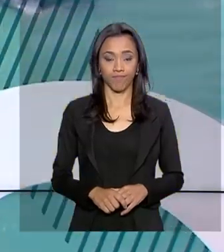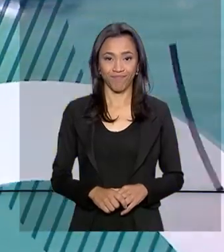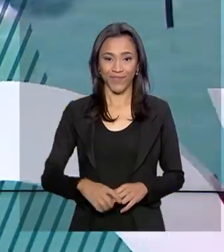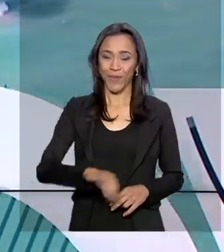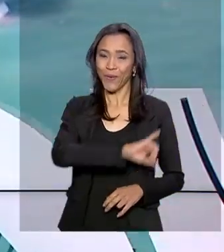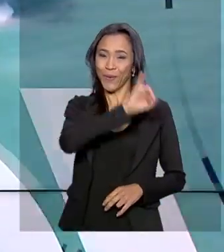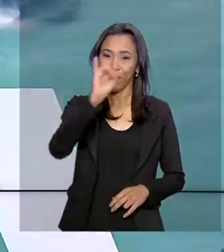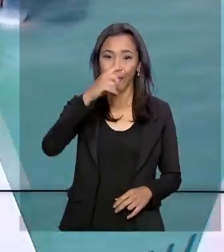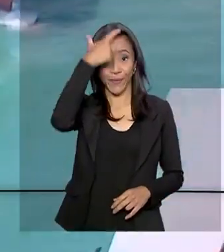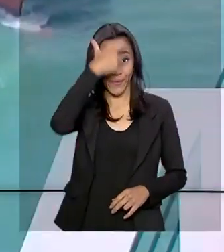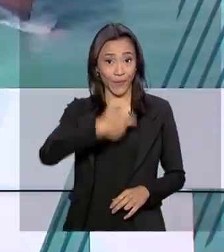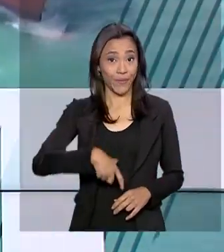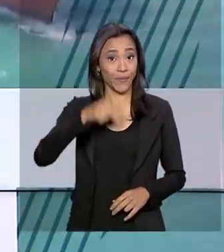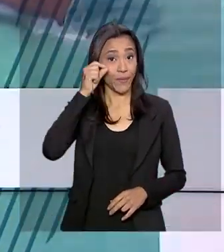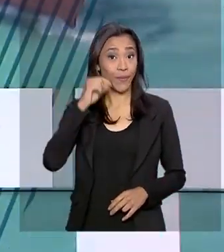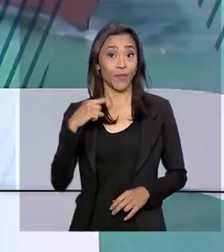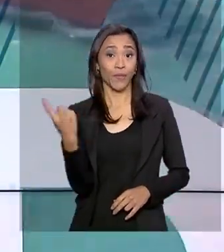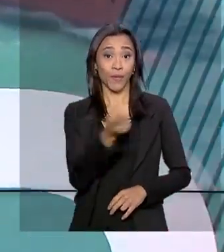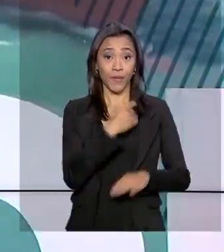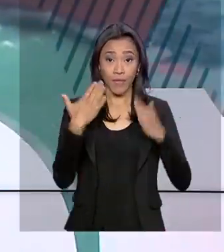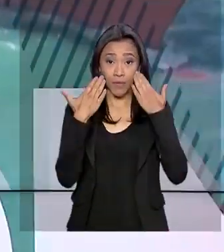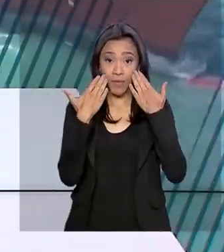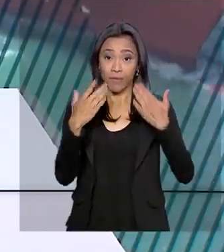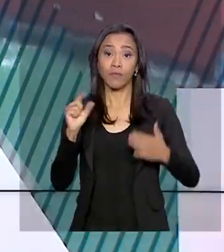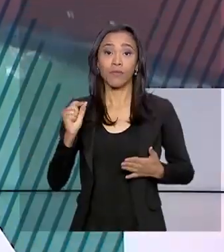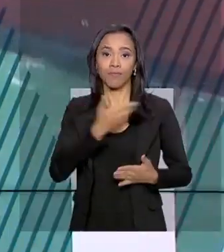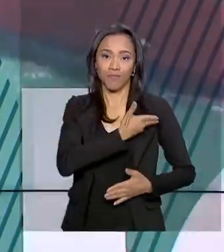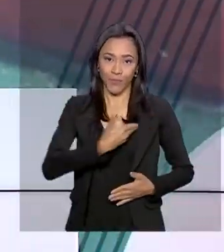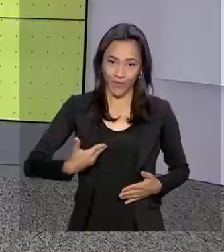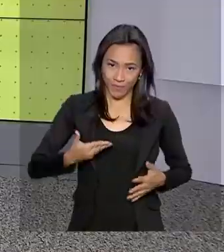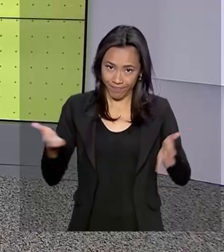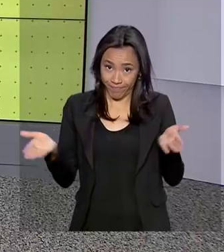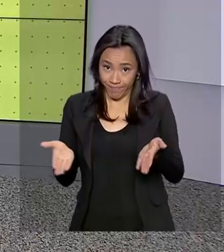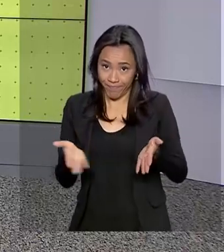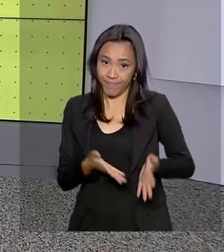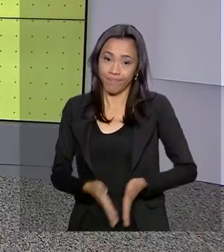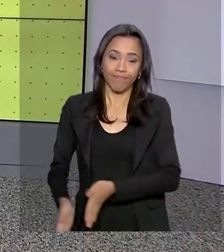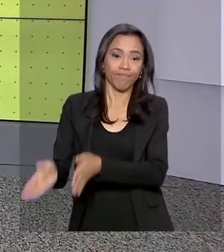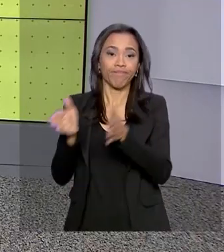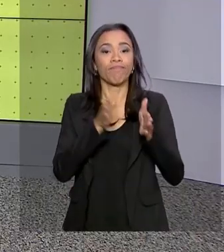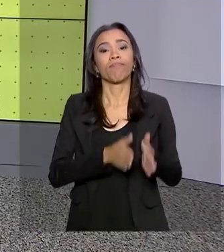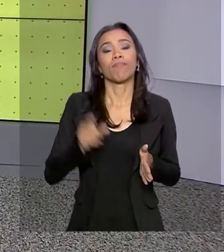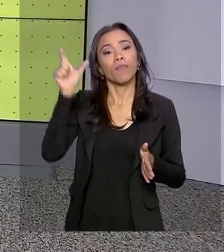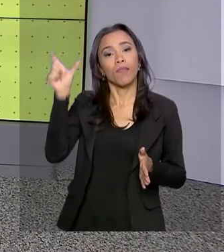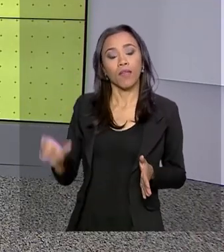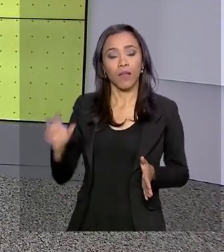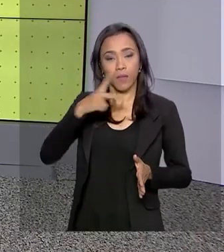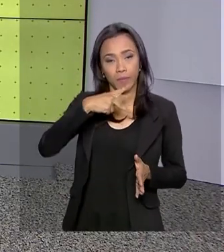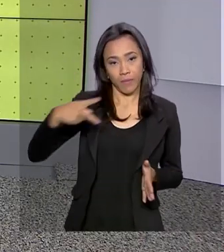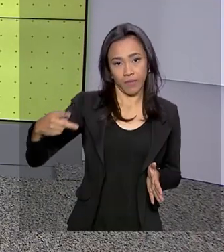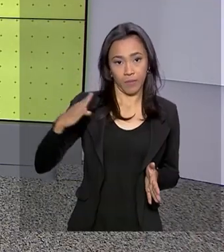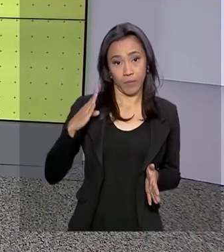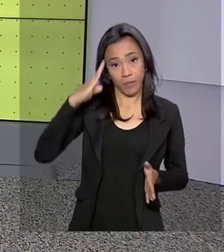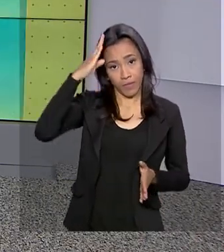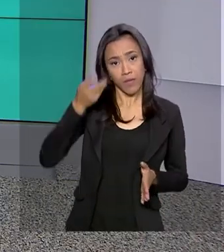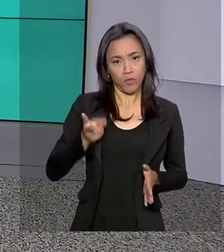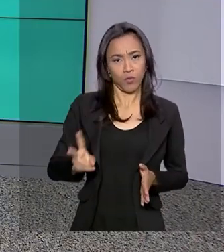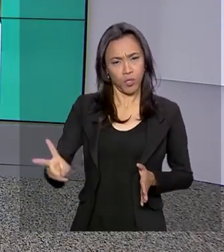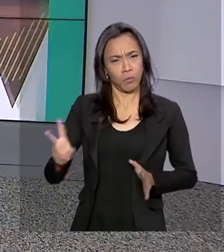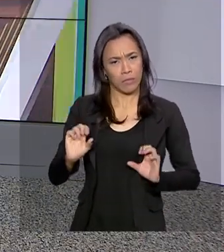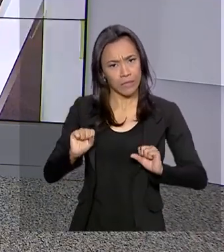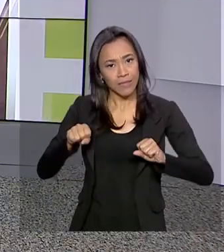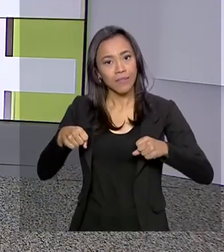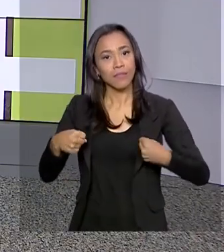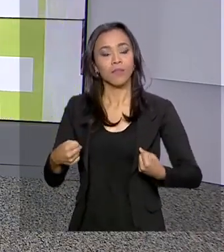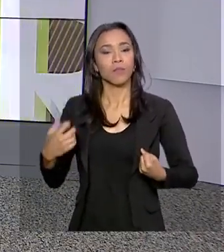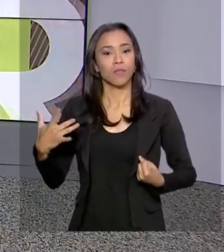Olá, eu sou Lilian Reis e estamos no ar com o Governo Agora. O presidente Jair Bolsonaro segue em recuperação da